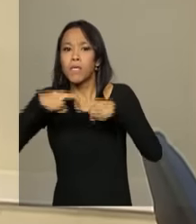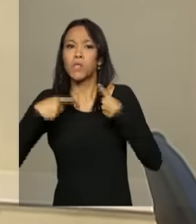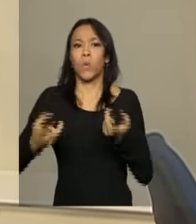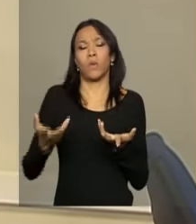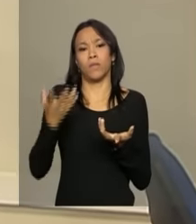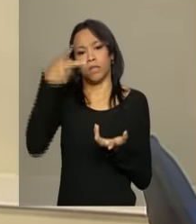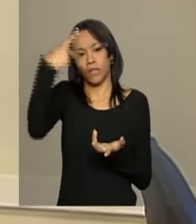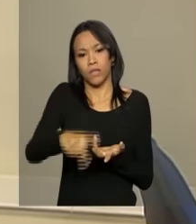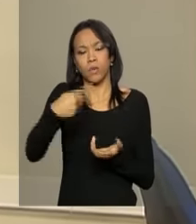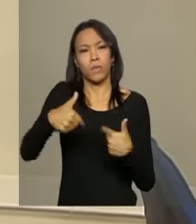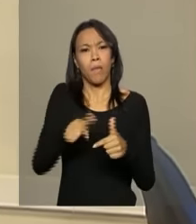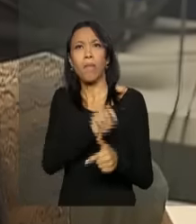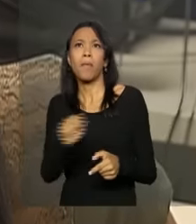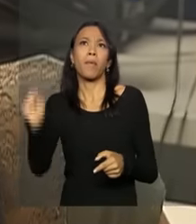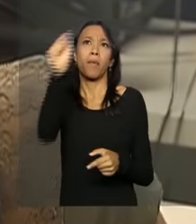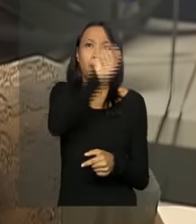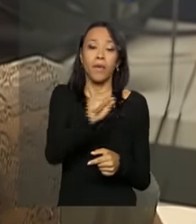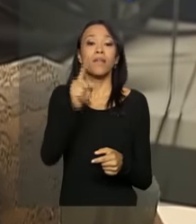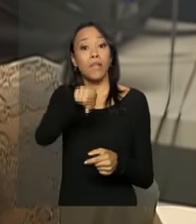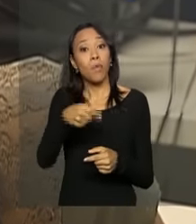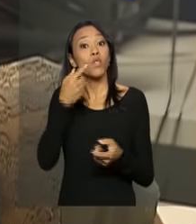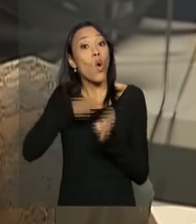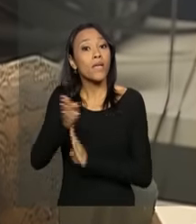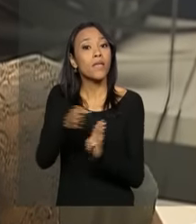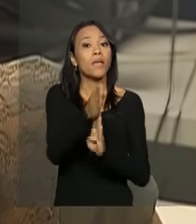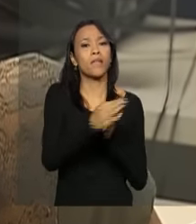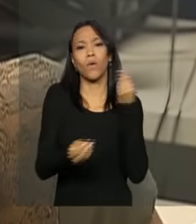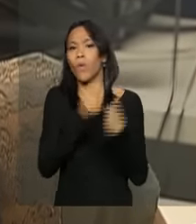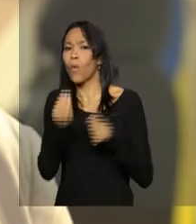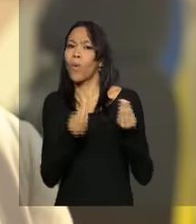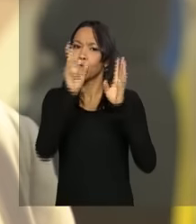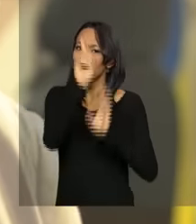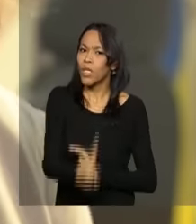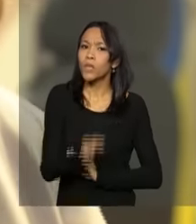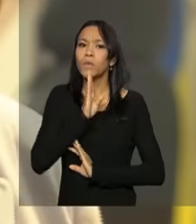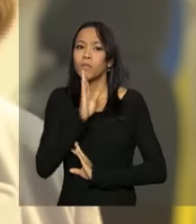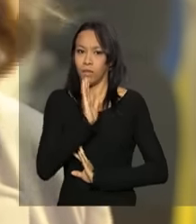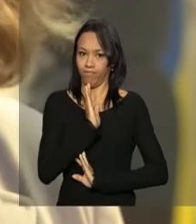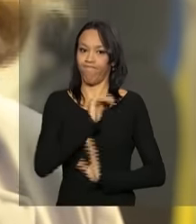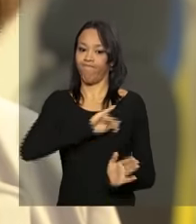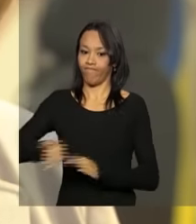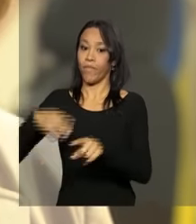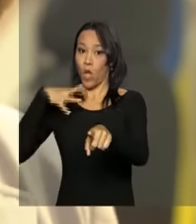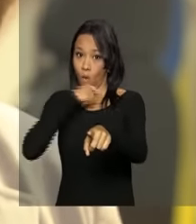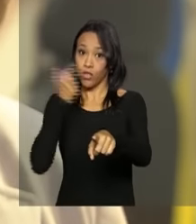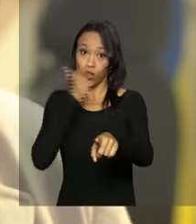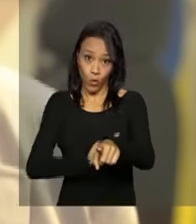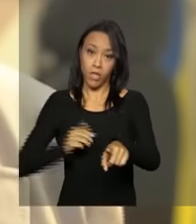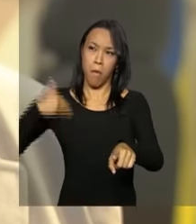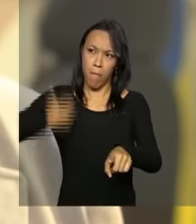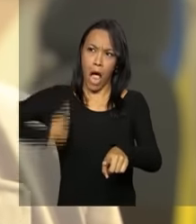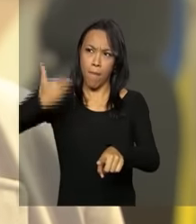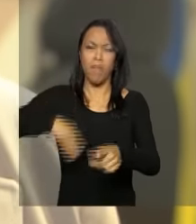serviços da Rede de Atendimento à Mulher e passa orientações sobre direitos. Eu acho que a gente avançou, mas nós temos muito o que